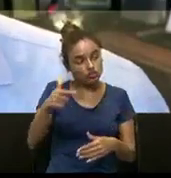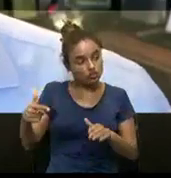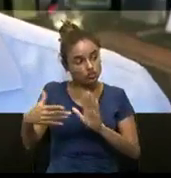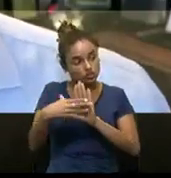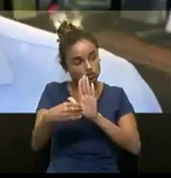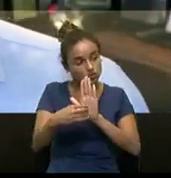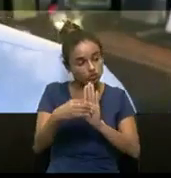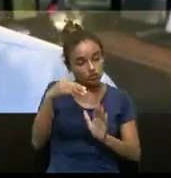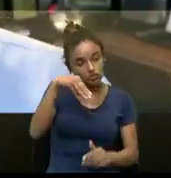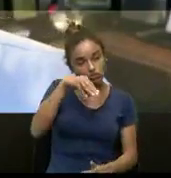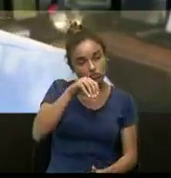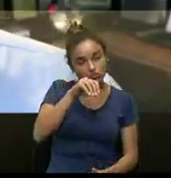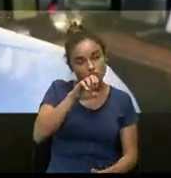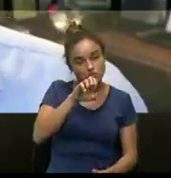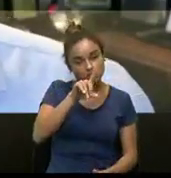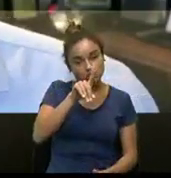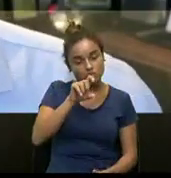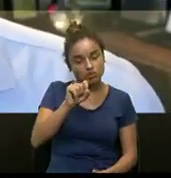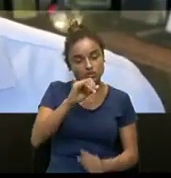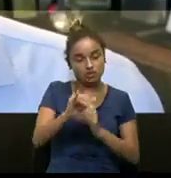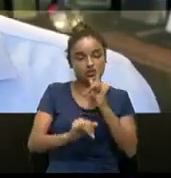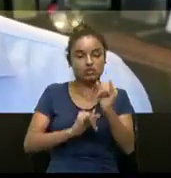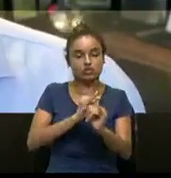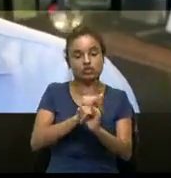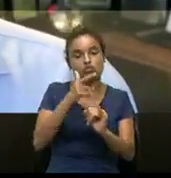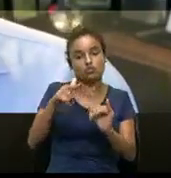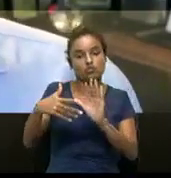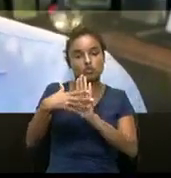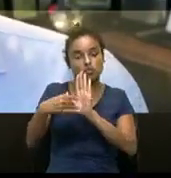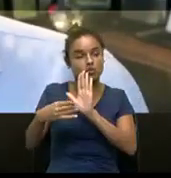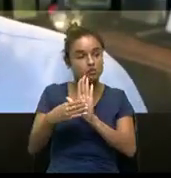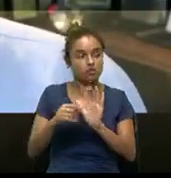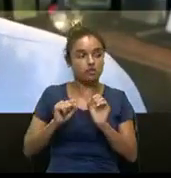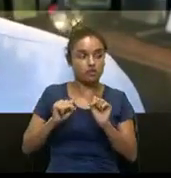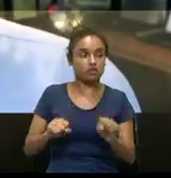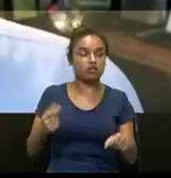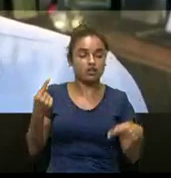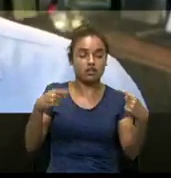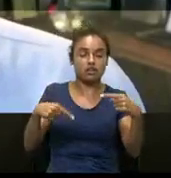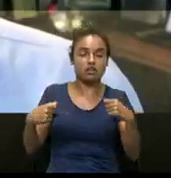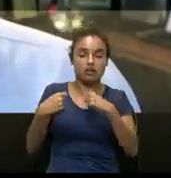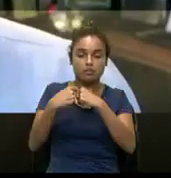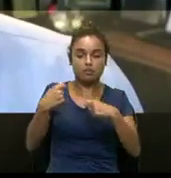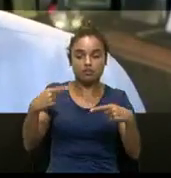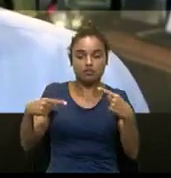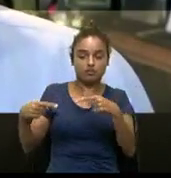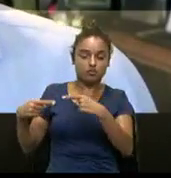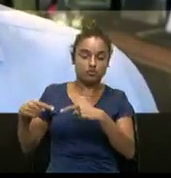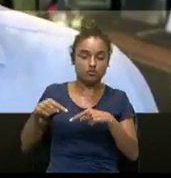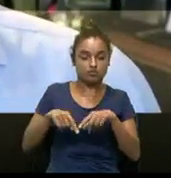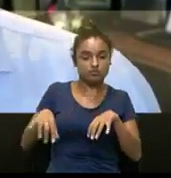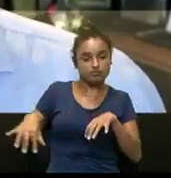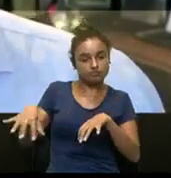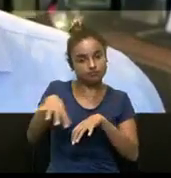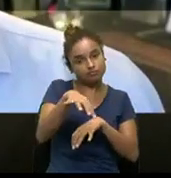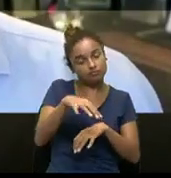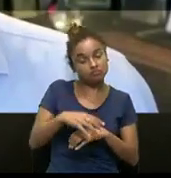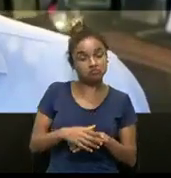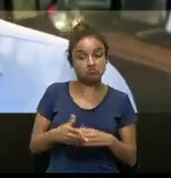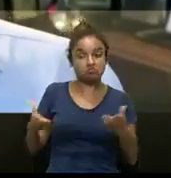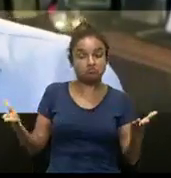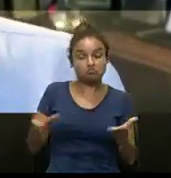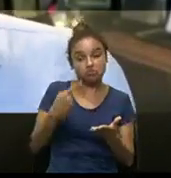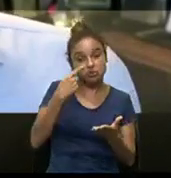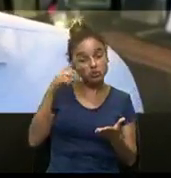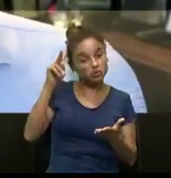moedas digitais, outras formas de pagamento digital. Então, pode haver uma concorrência entre esses mercados. Olhamos para o